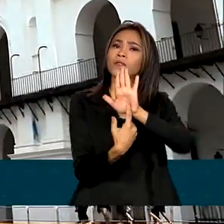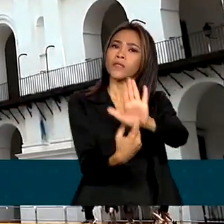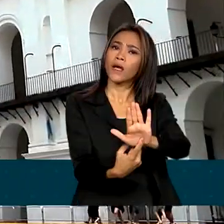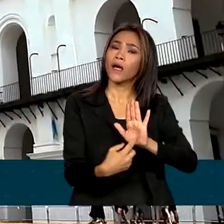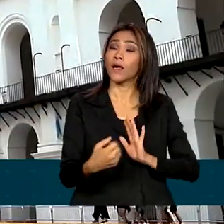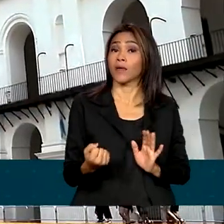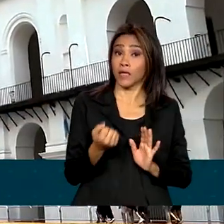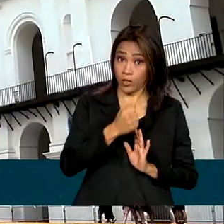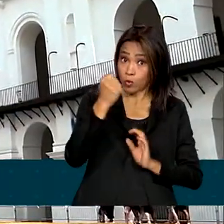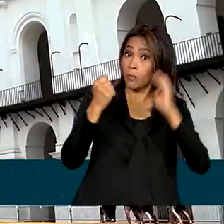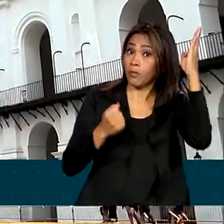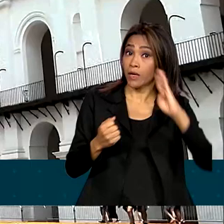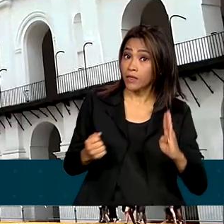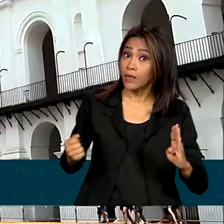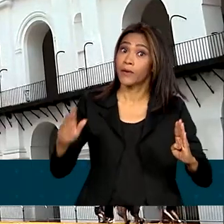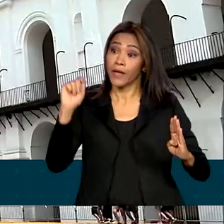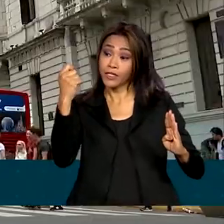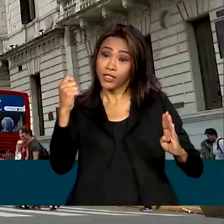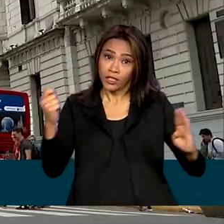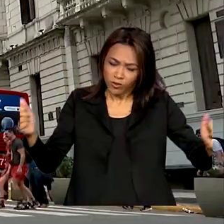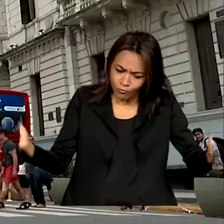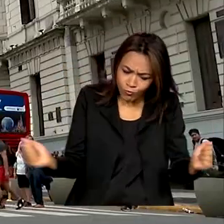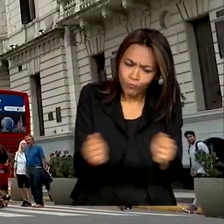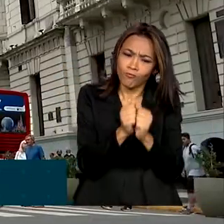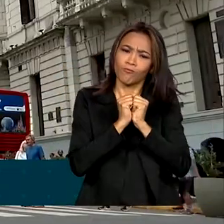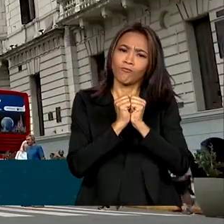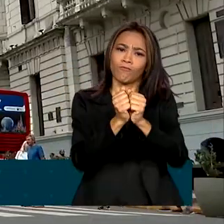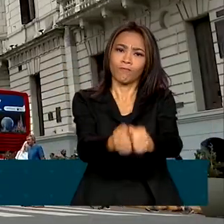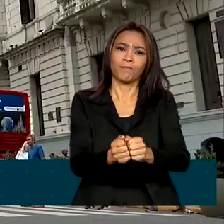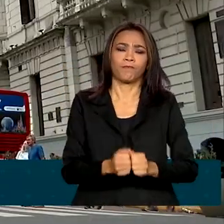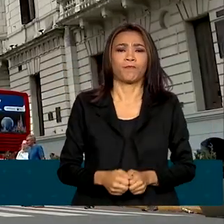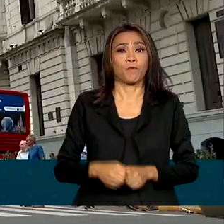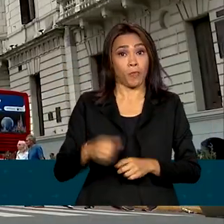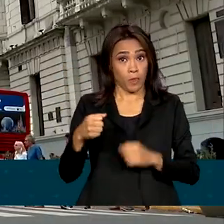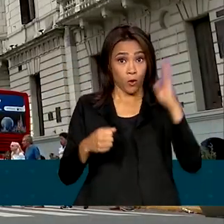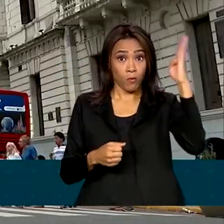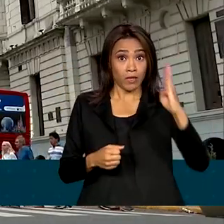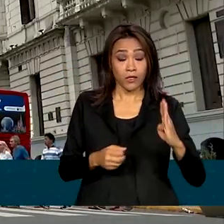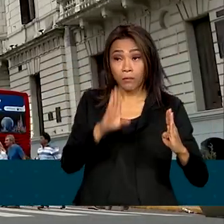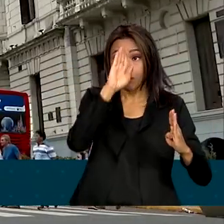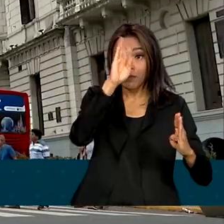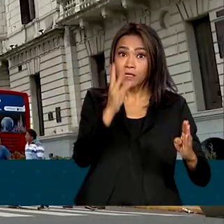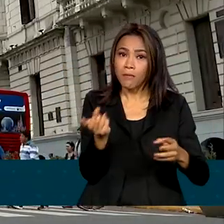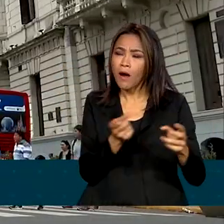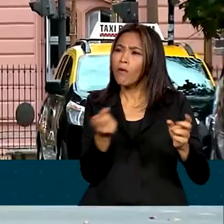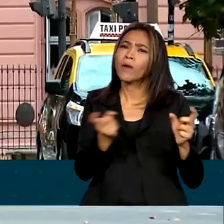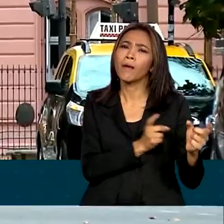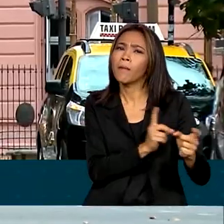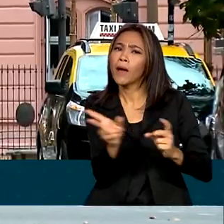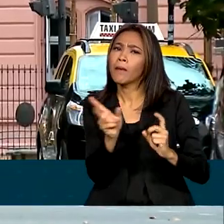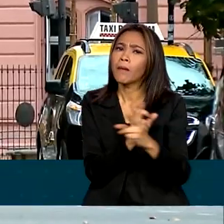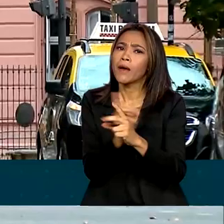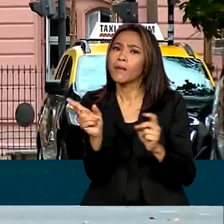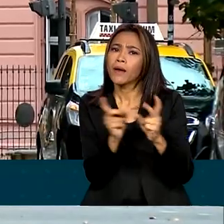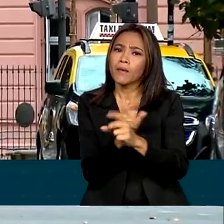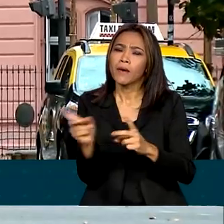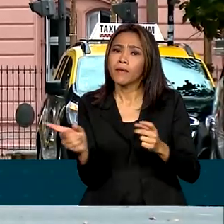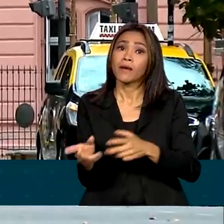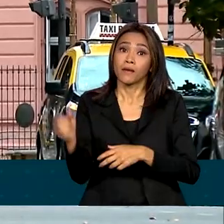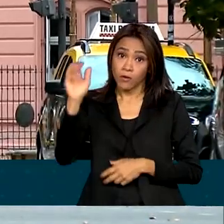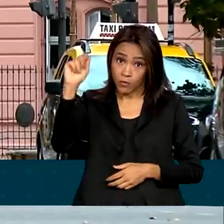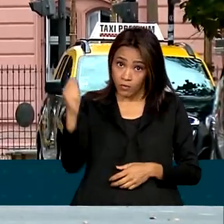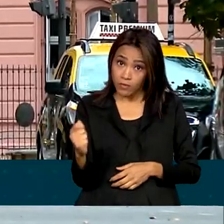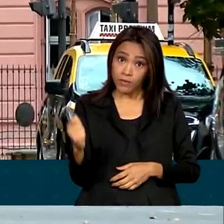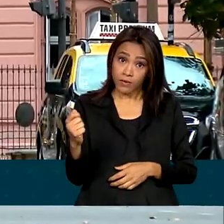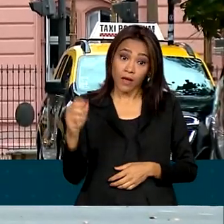Argentina estão mais próximos do que nunca. O Brasil é o principal sócio comercial da Argentina. Já o país vizinho ocupa